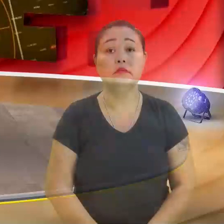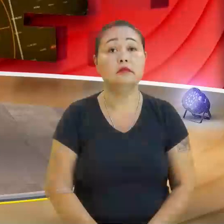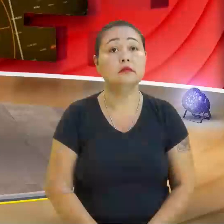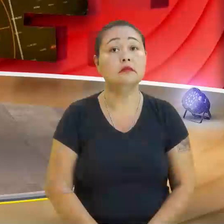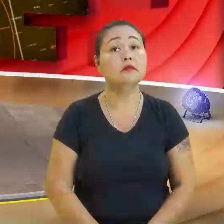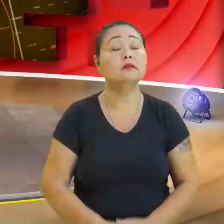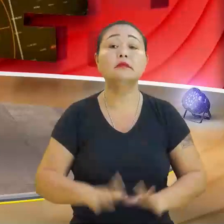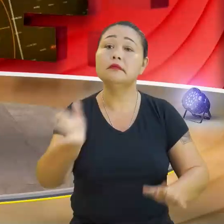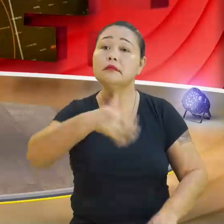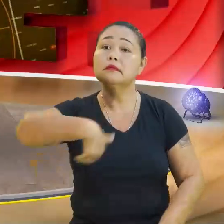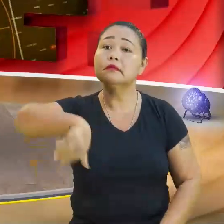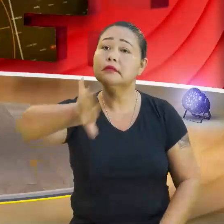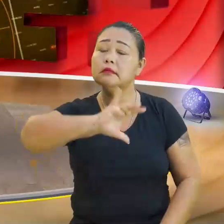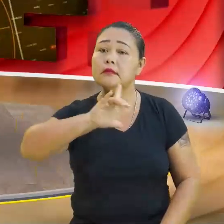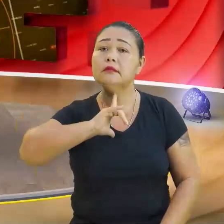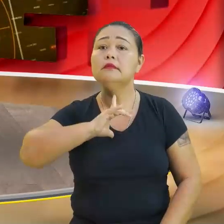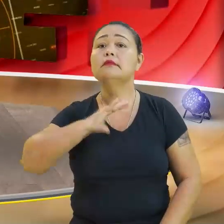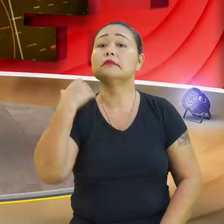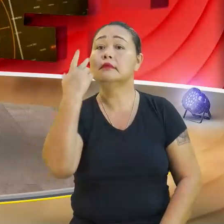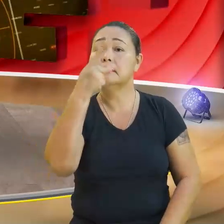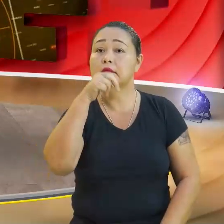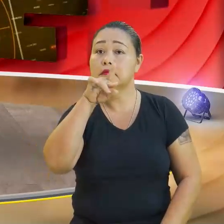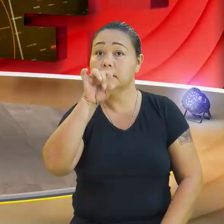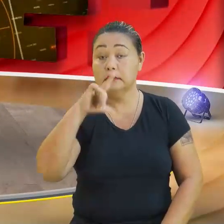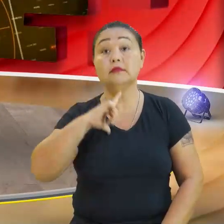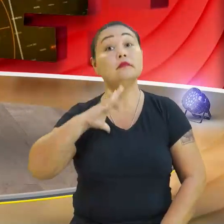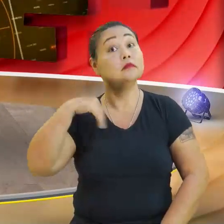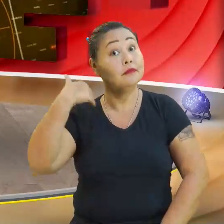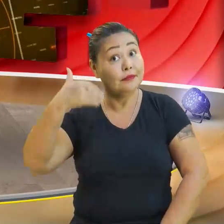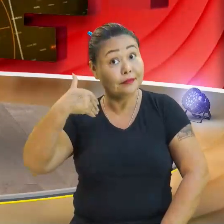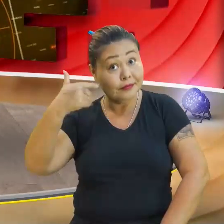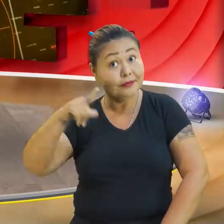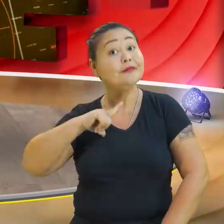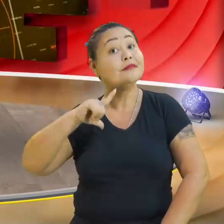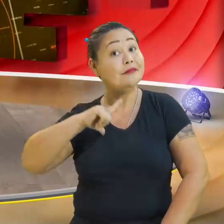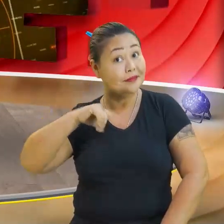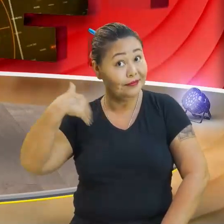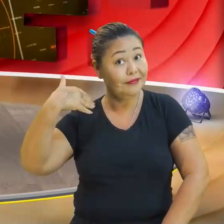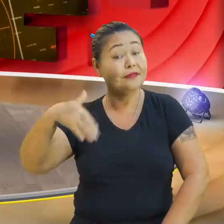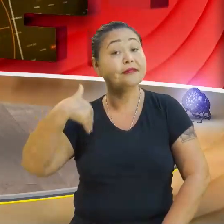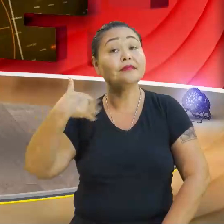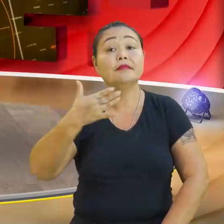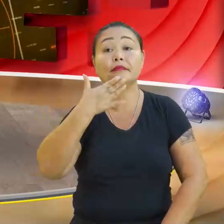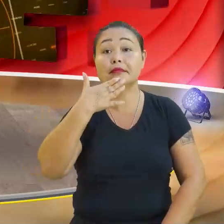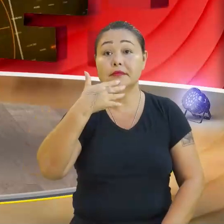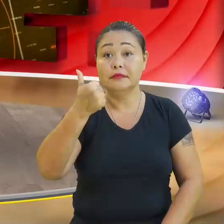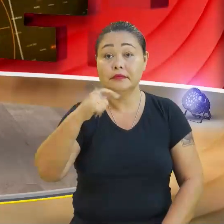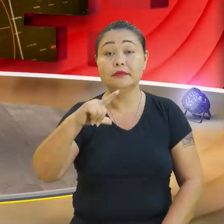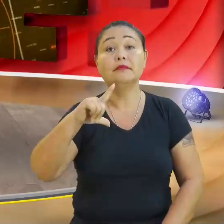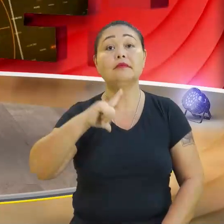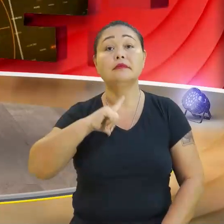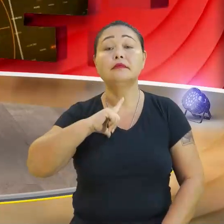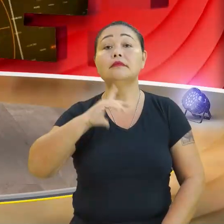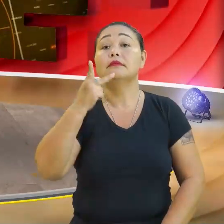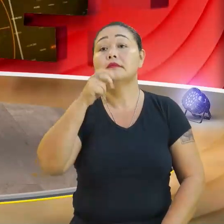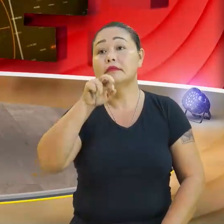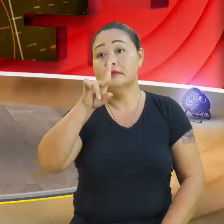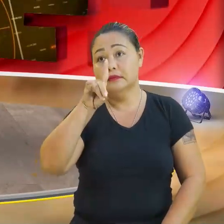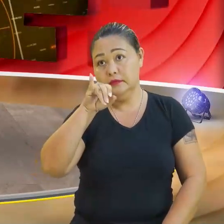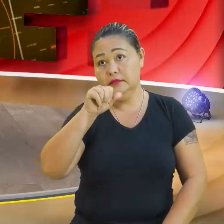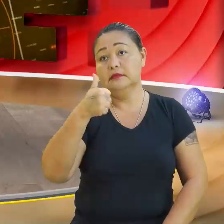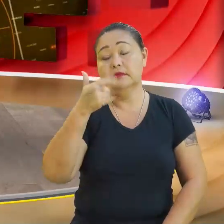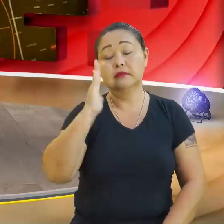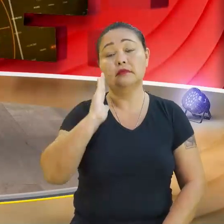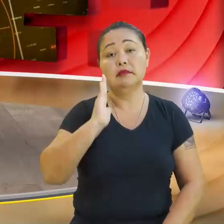E aí, a paródia está chegando, professor Maurício? chegando a paródia. Está chegando. E o melhor, está chegando uma paródia que já é uma